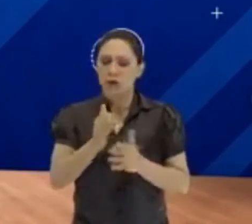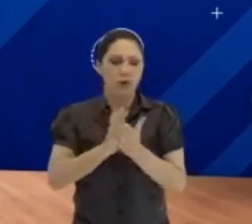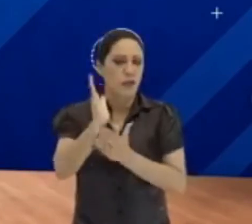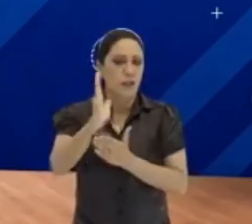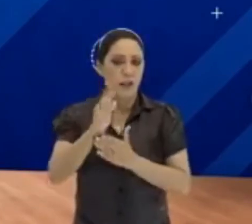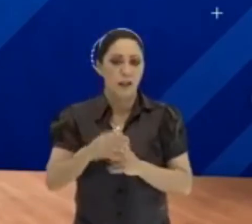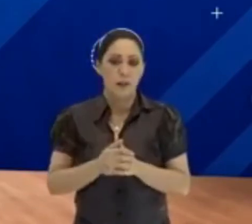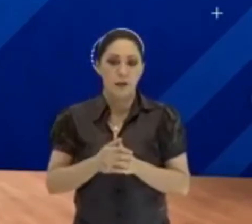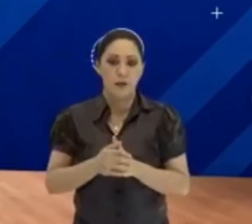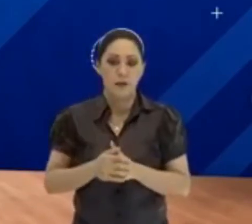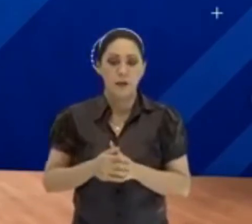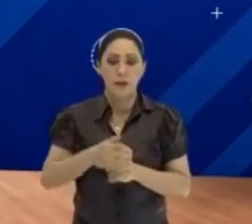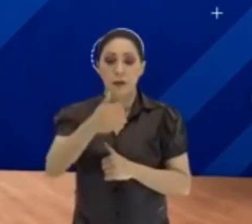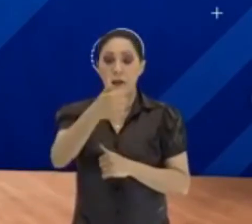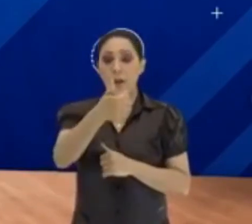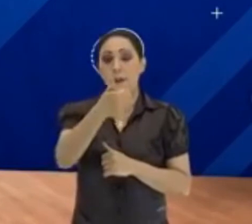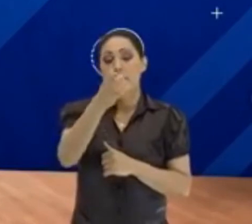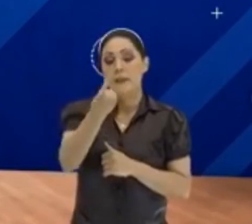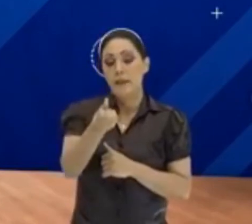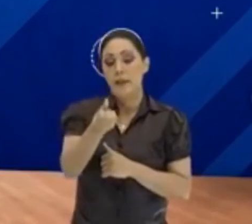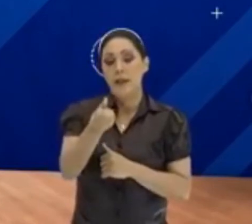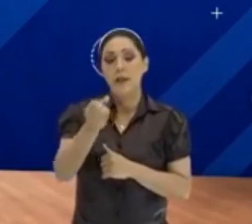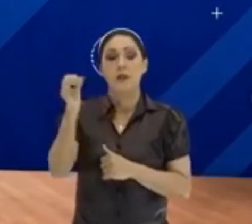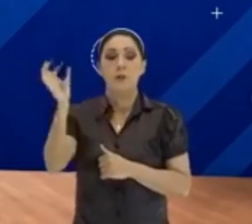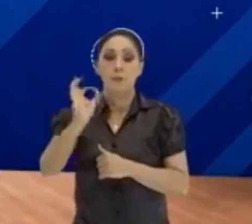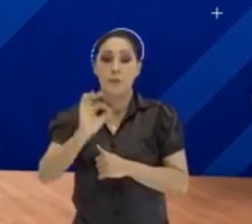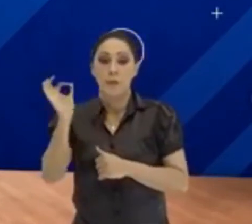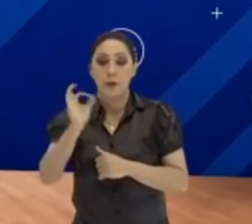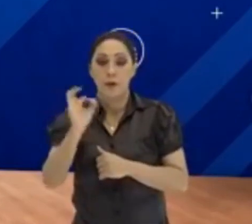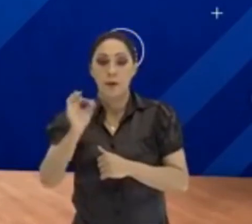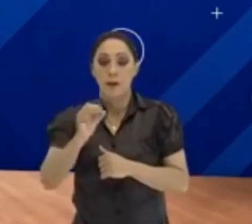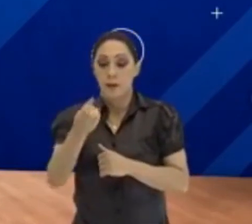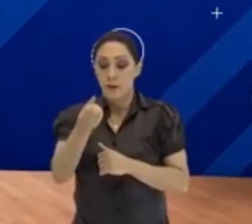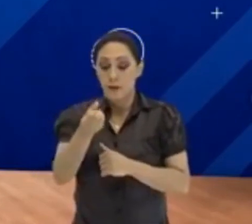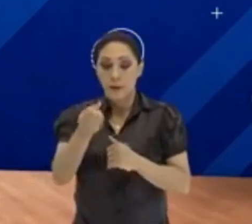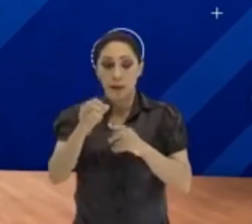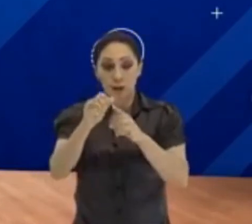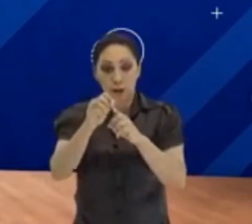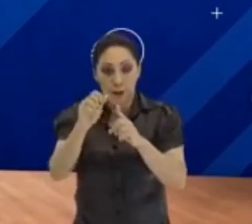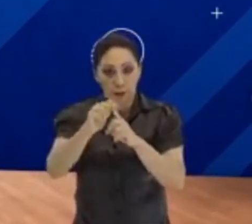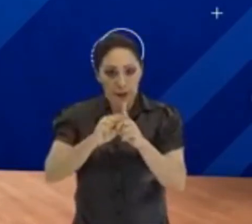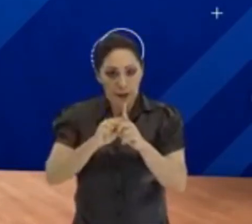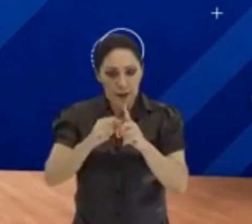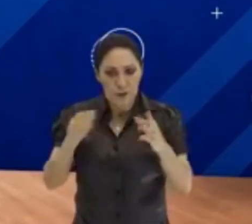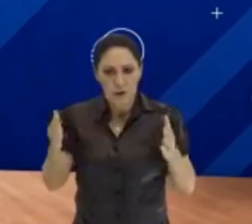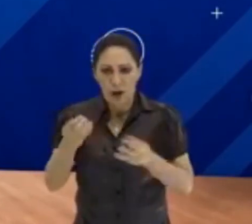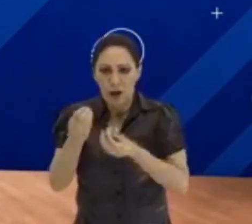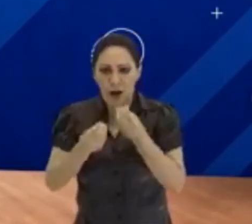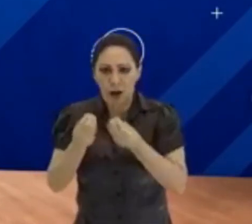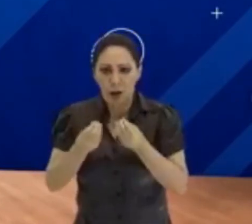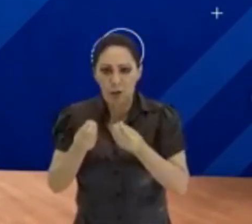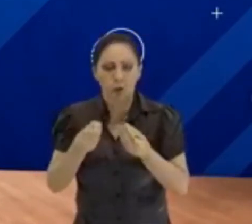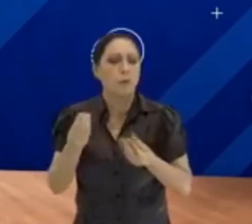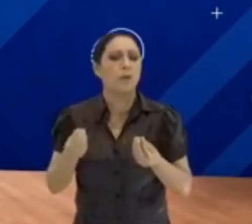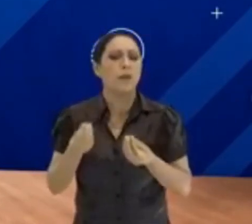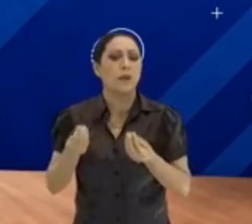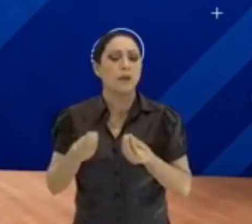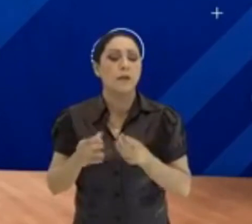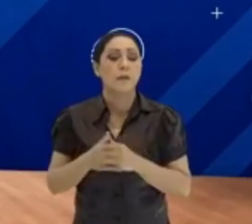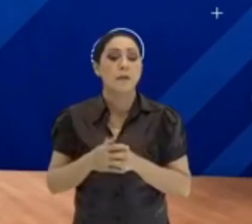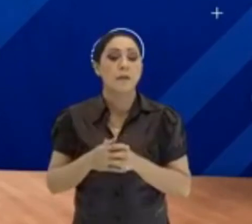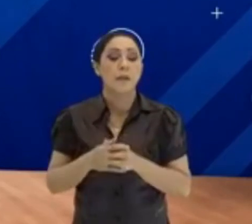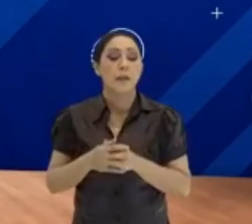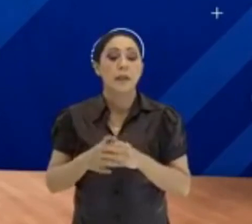6% em 6 meses. Caraca, não, pessoal, me explica isso. Não é 12% em 12 meses?